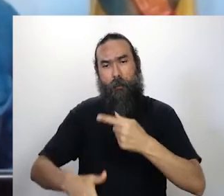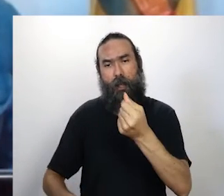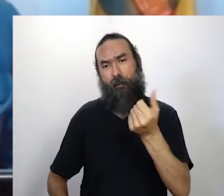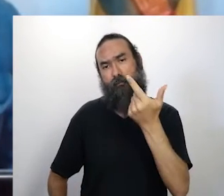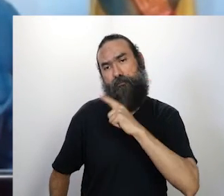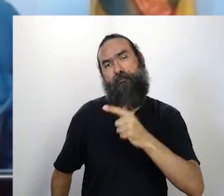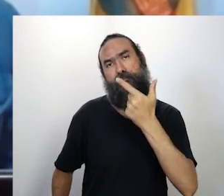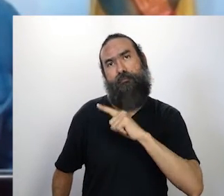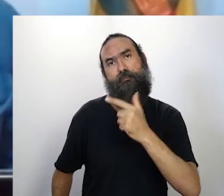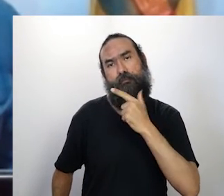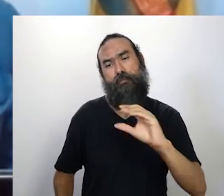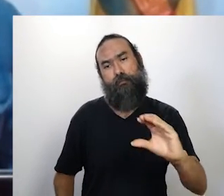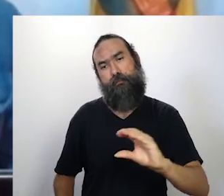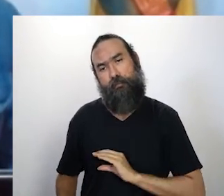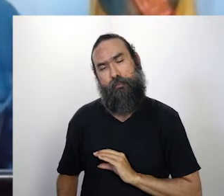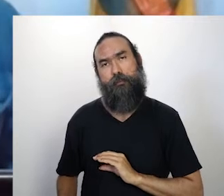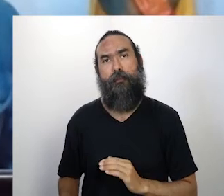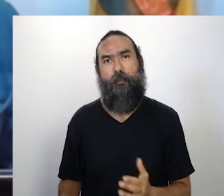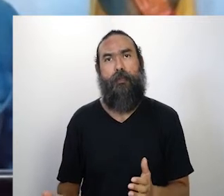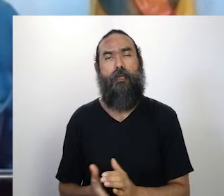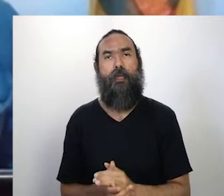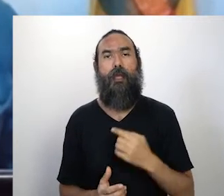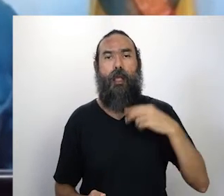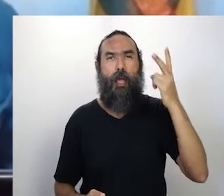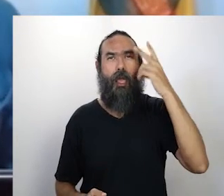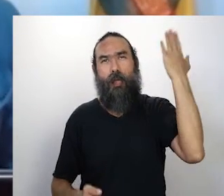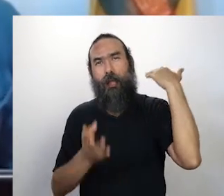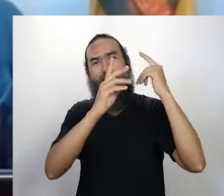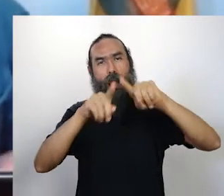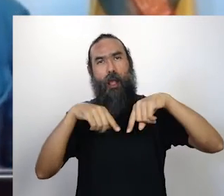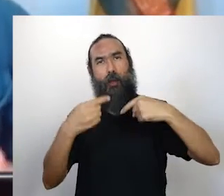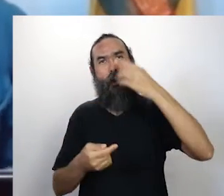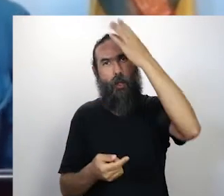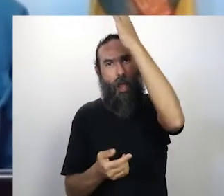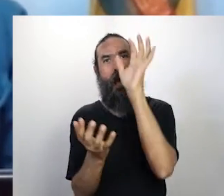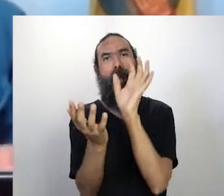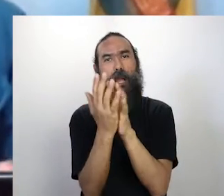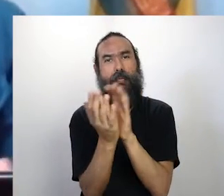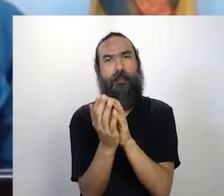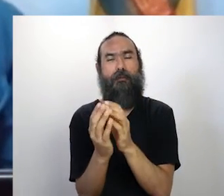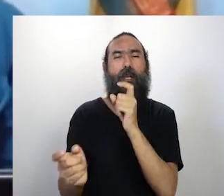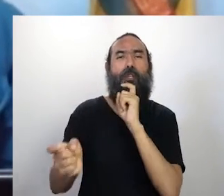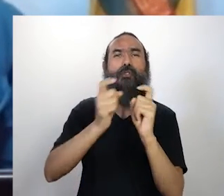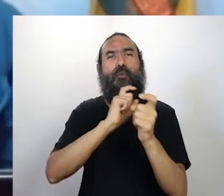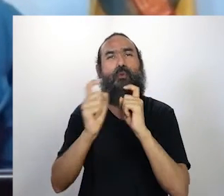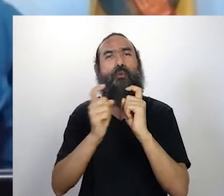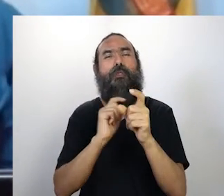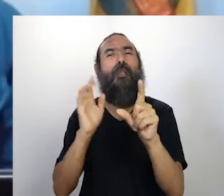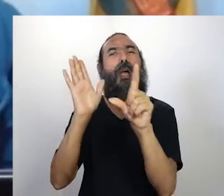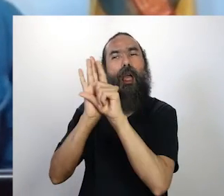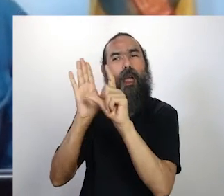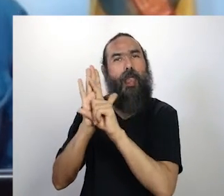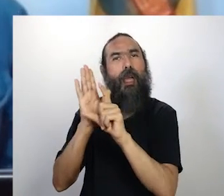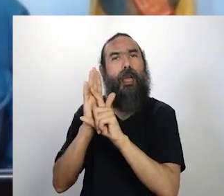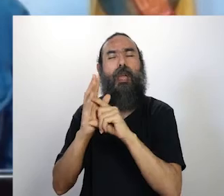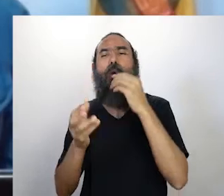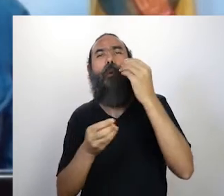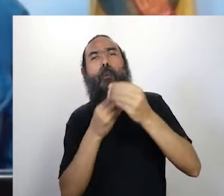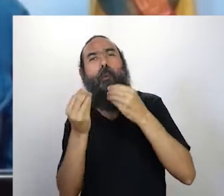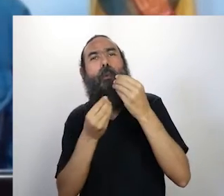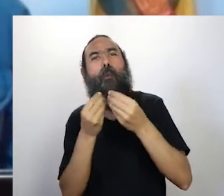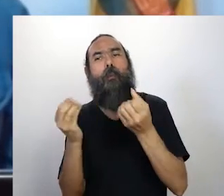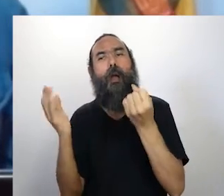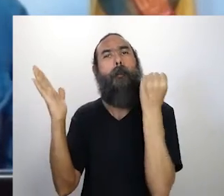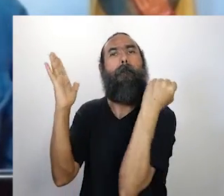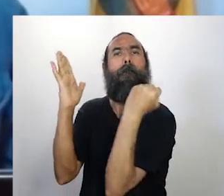Teatro do Arraial lá em Recife para discutir alguma coisa sobre a lei de patrimônio e